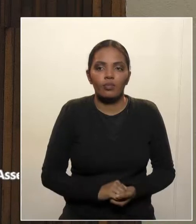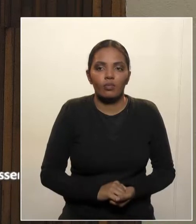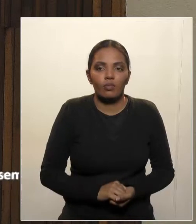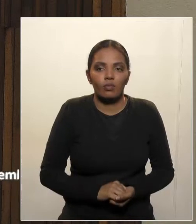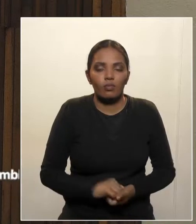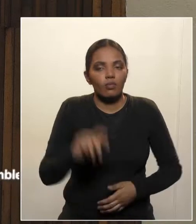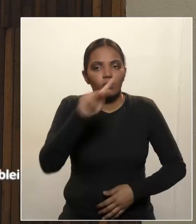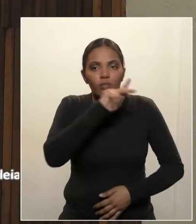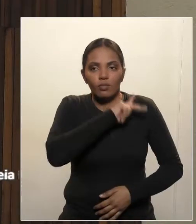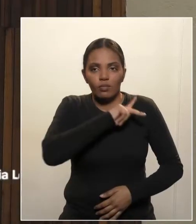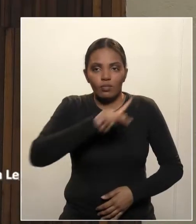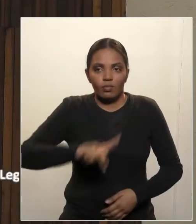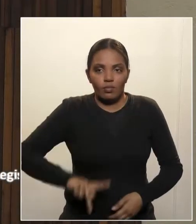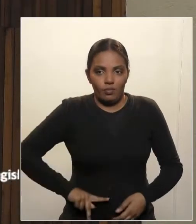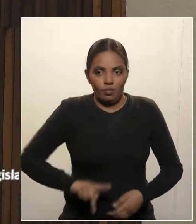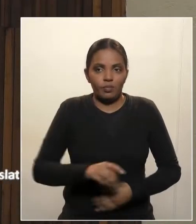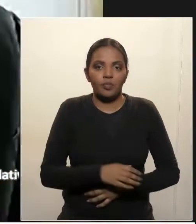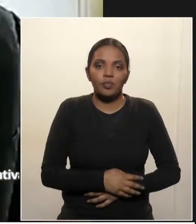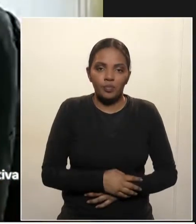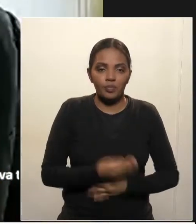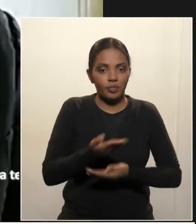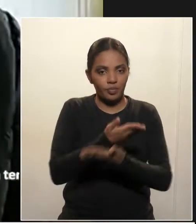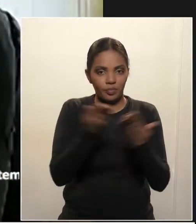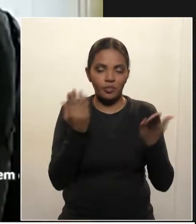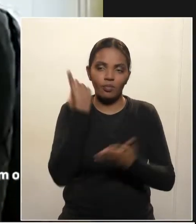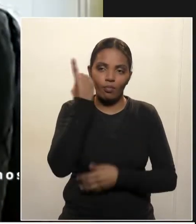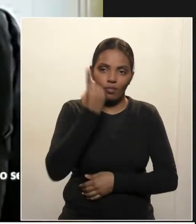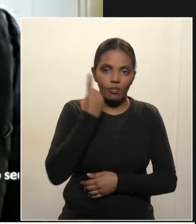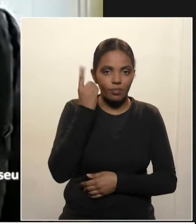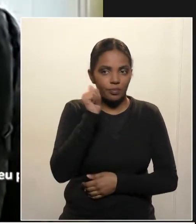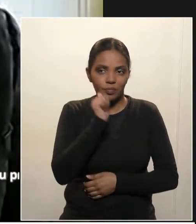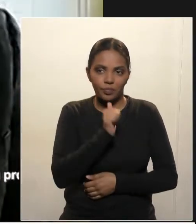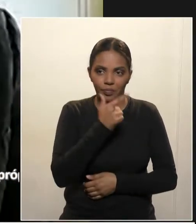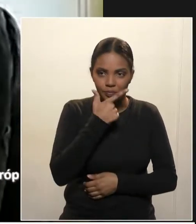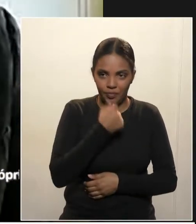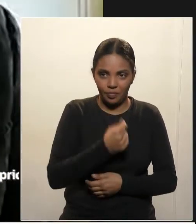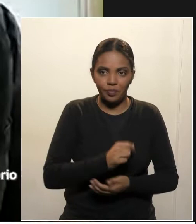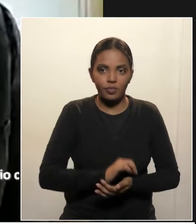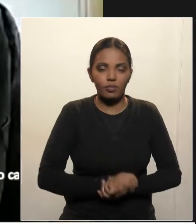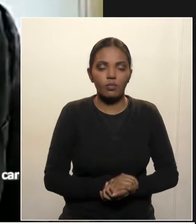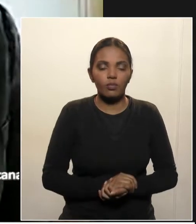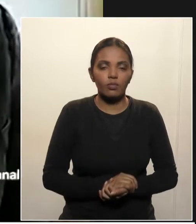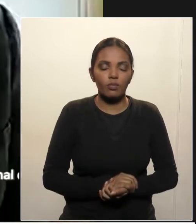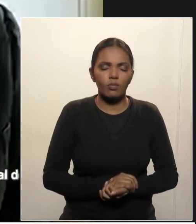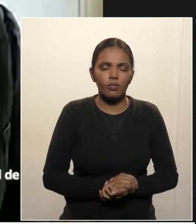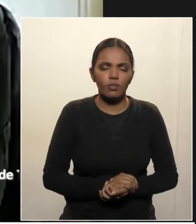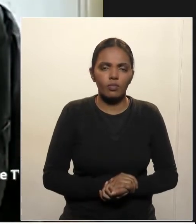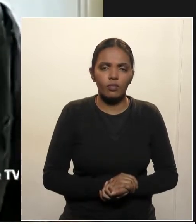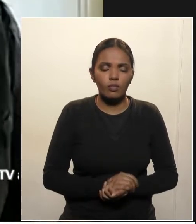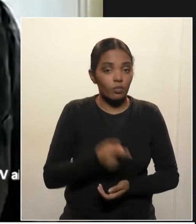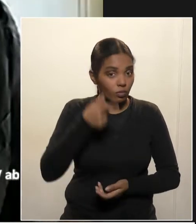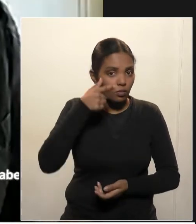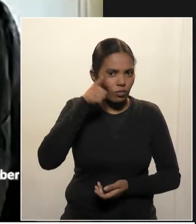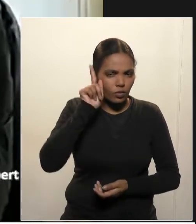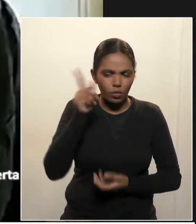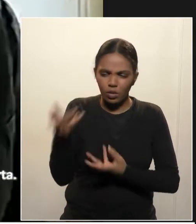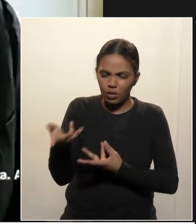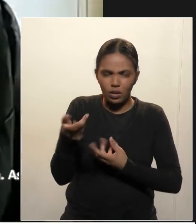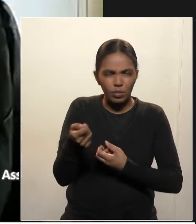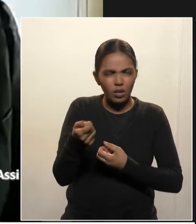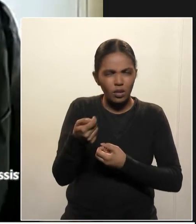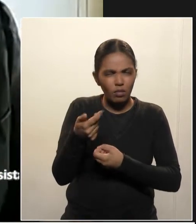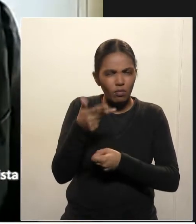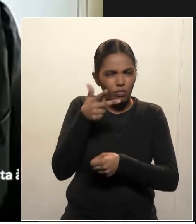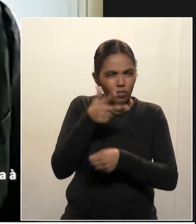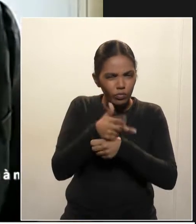Senhor presidente, senhoras deputadas, deputados, eu recebi ontem um vídeo